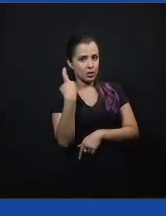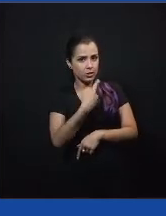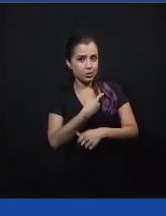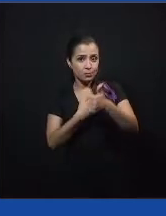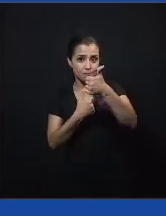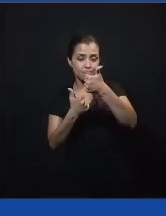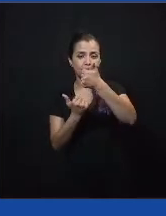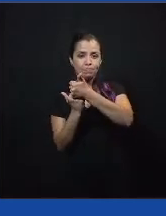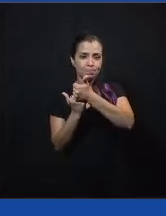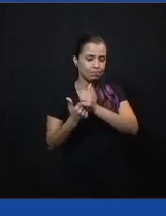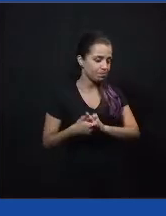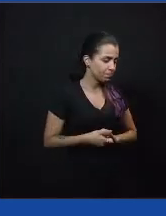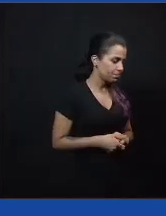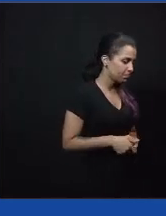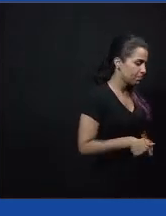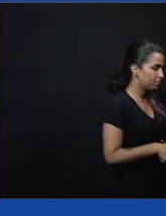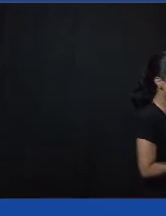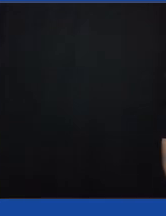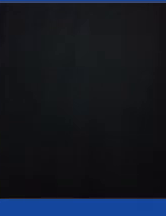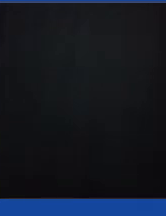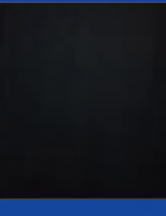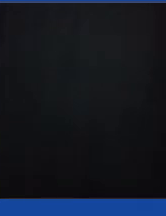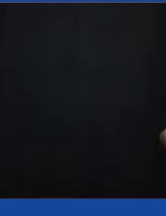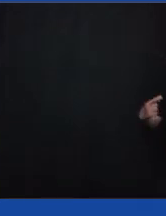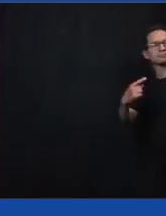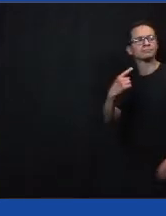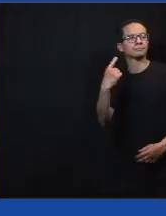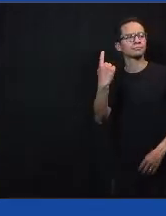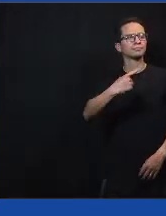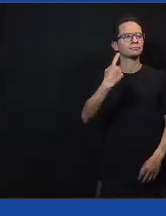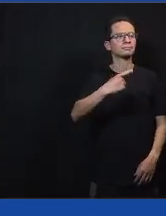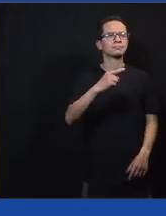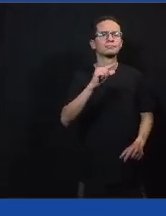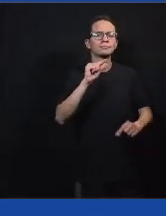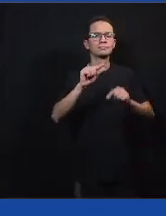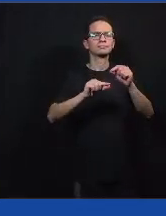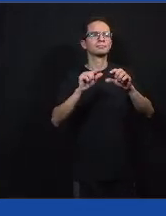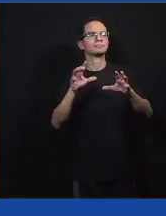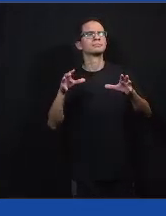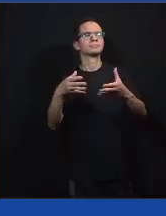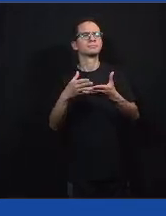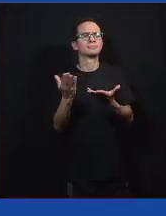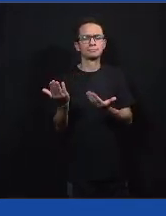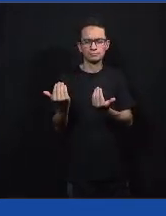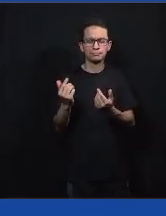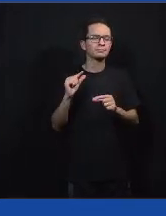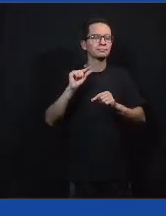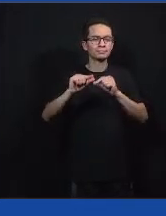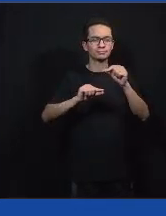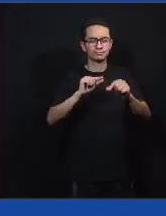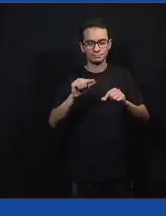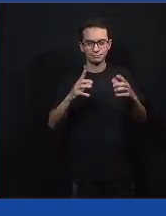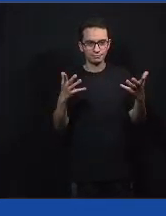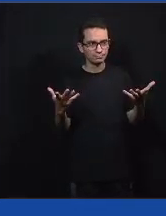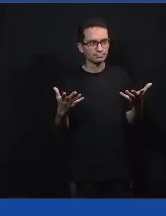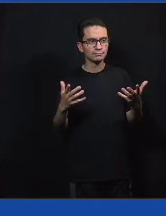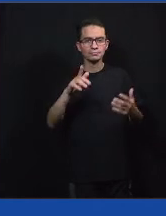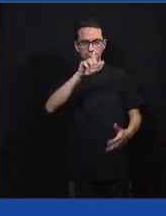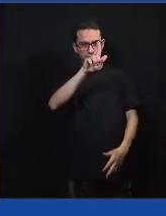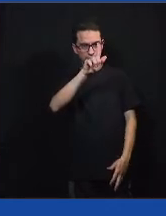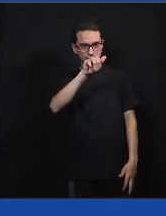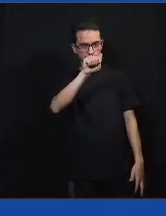Então, o primeiro passo é a gente entender que território é esse e que juventude é essa. A gente teve aqui a Gabi falando,